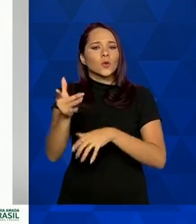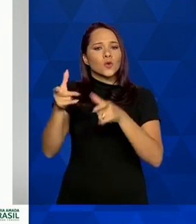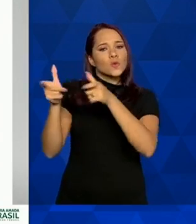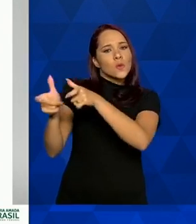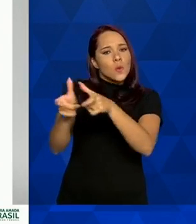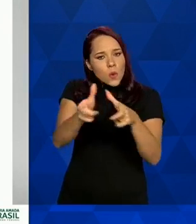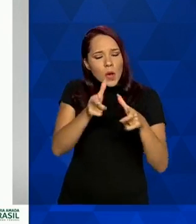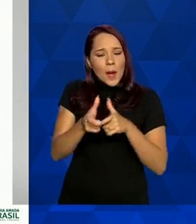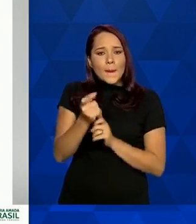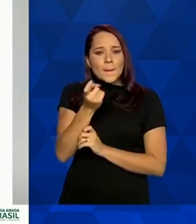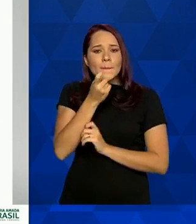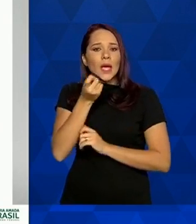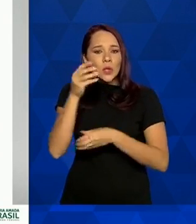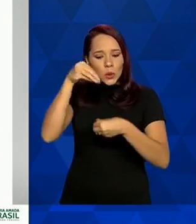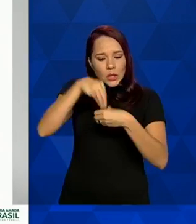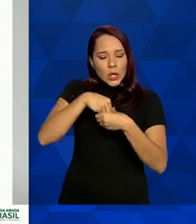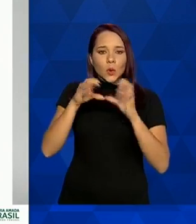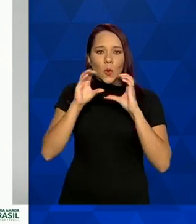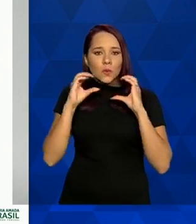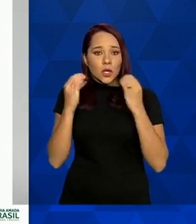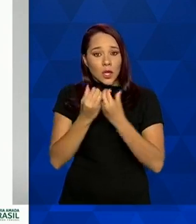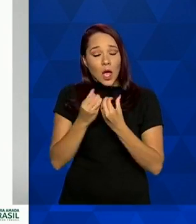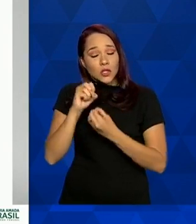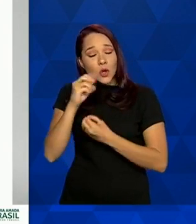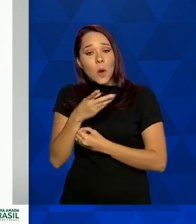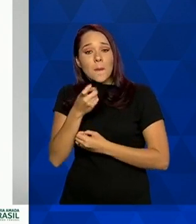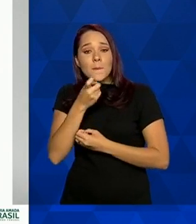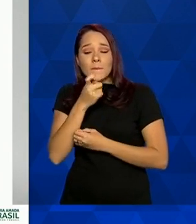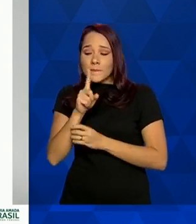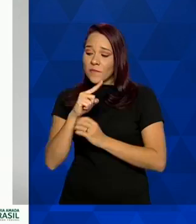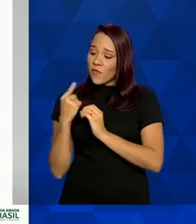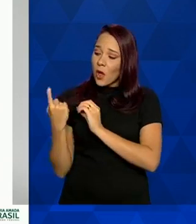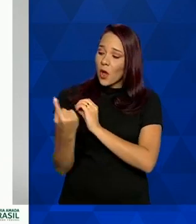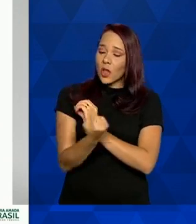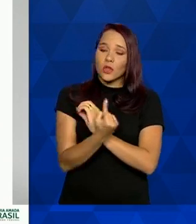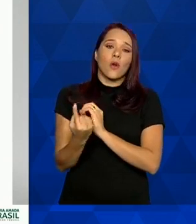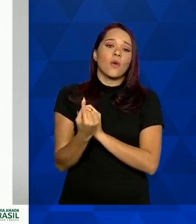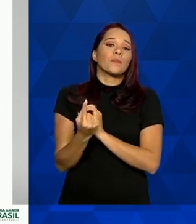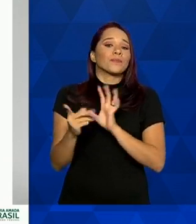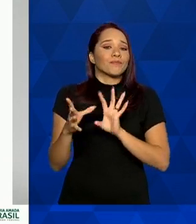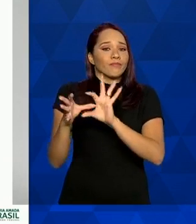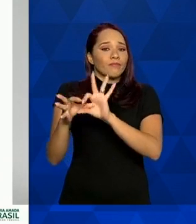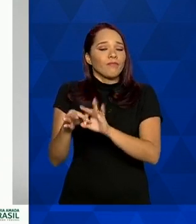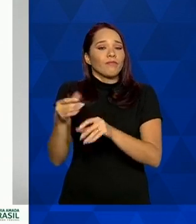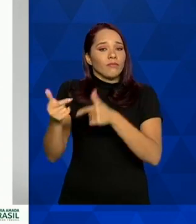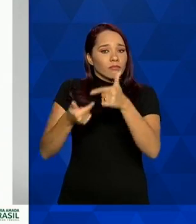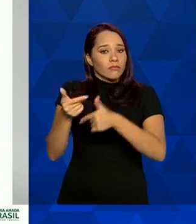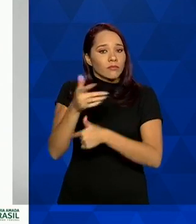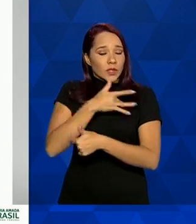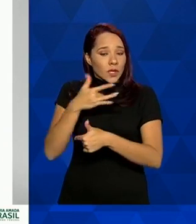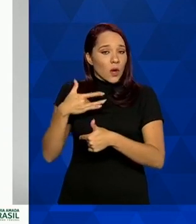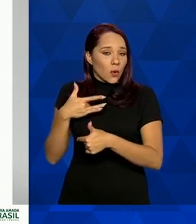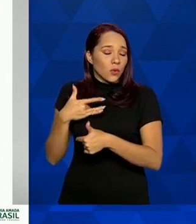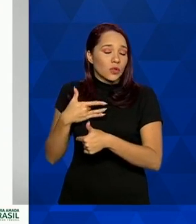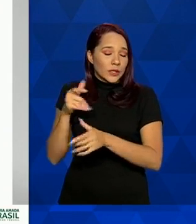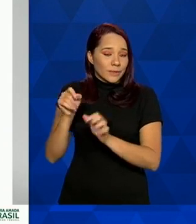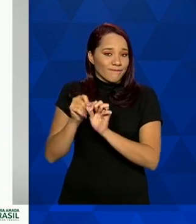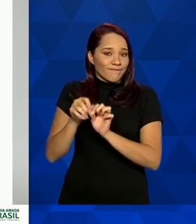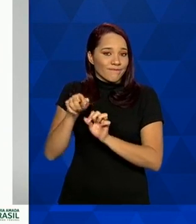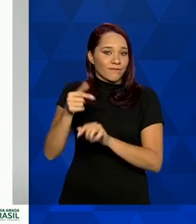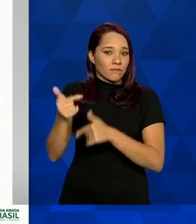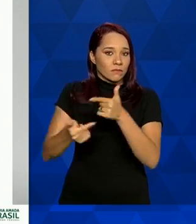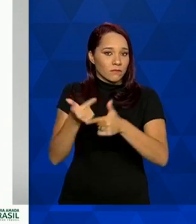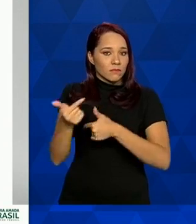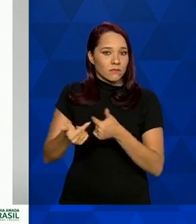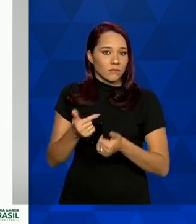localizados na comunidade ou ao redor da comunidade, vinculados a um serviço de saúde, que prestam essa assistência.